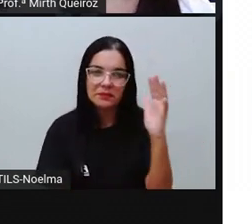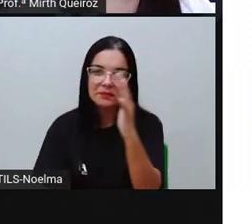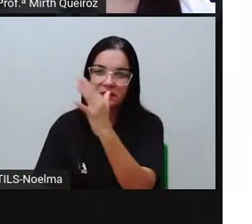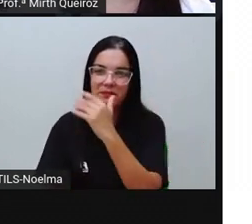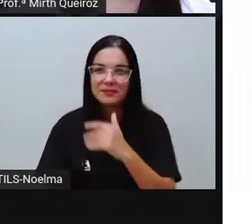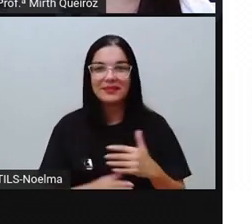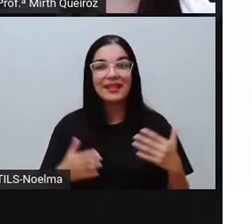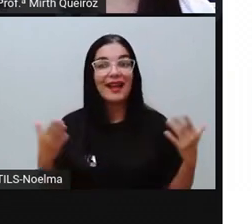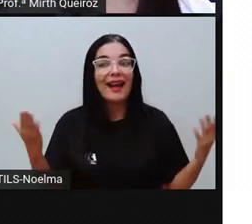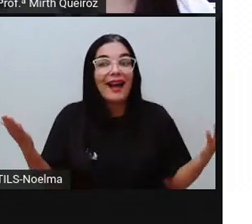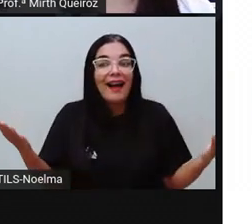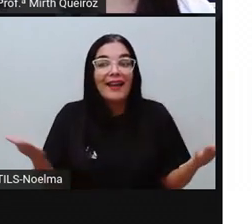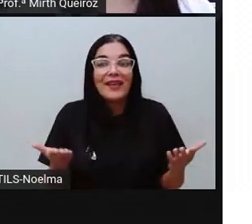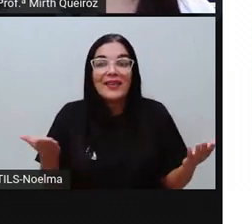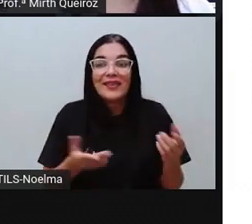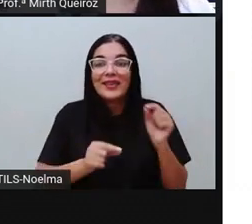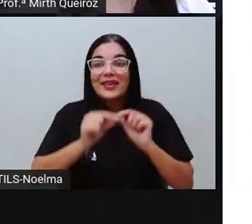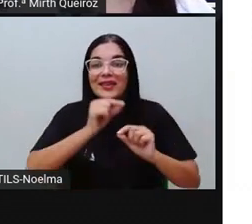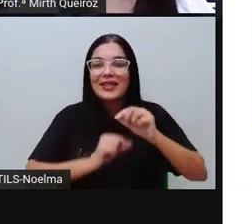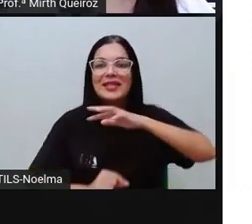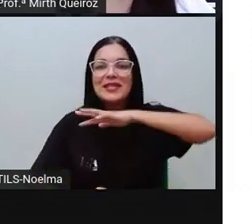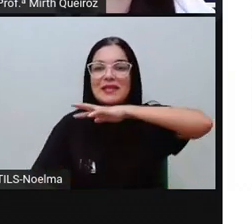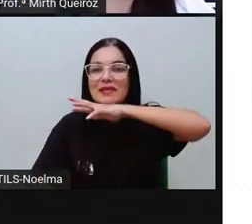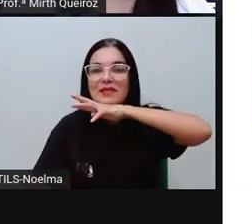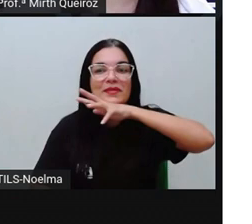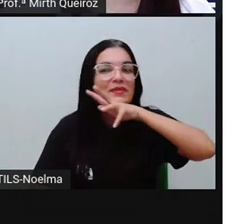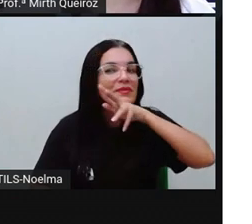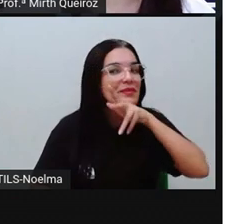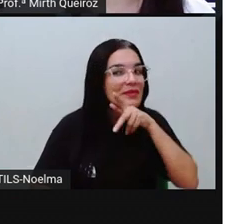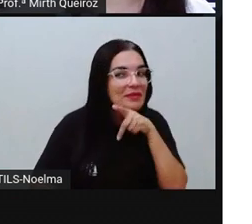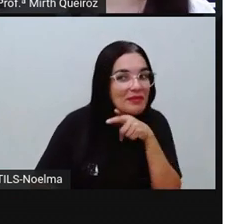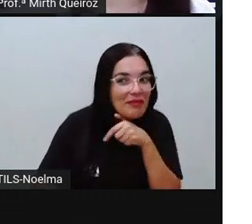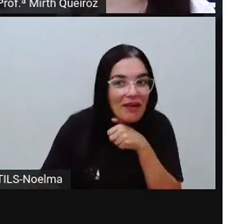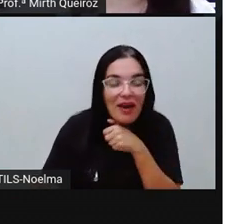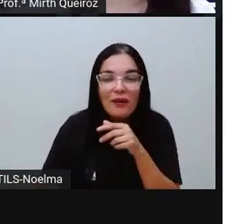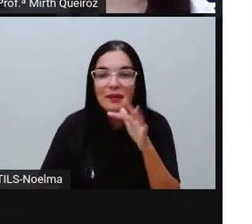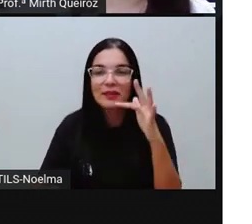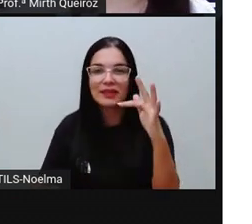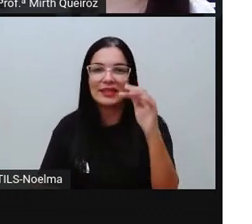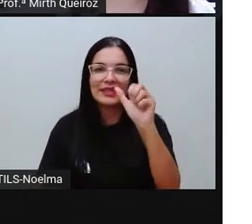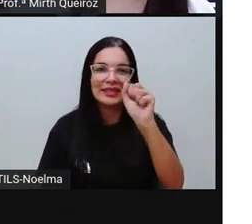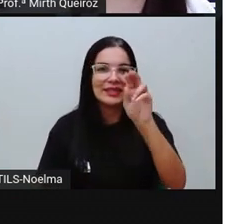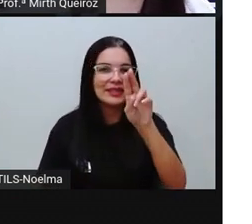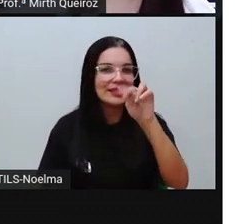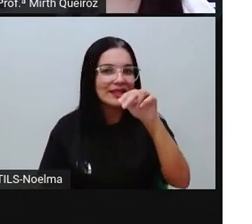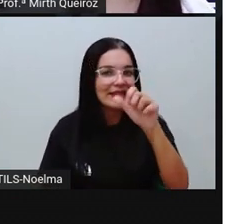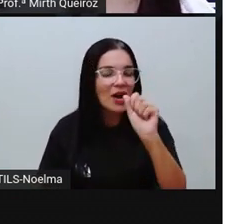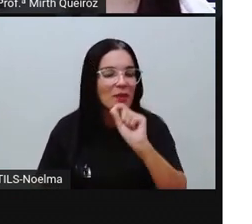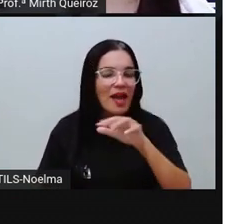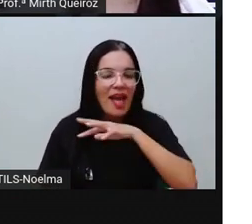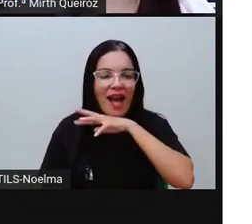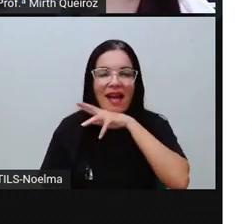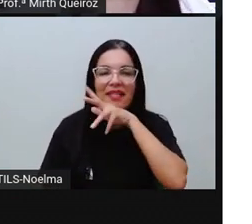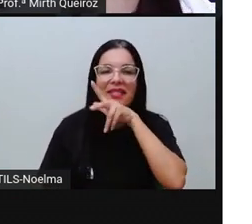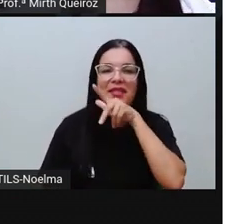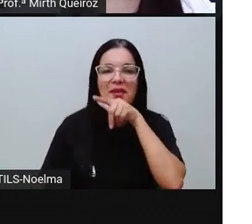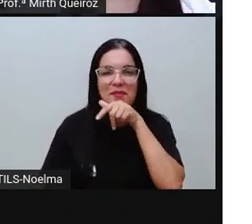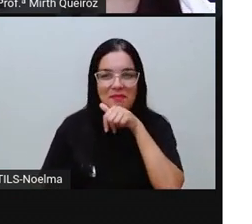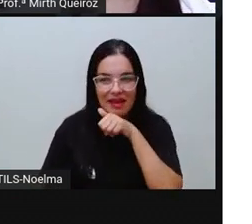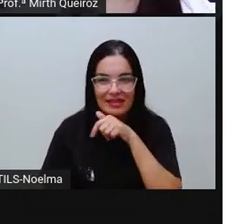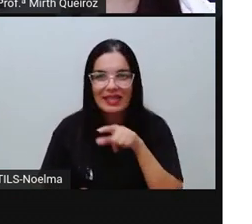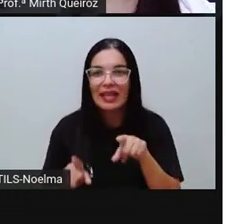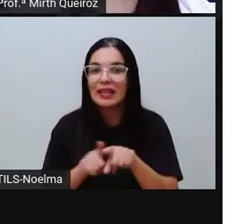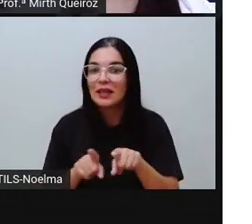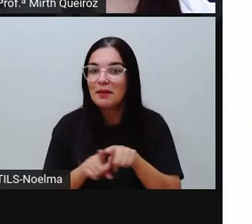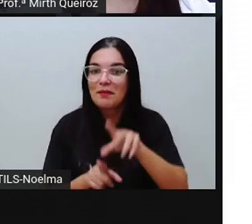E a fauna amazônica? Flora plantas. Fauna é o quê? Fauna animais, né? A